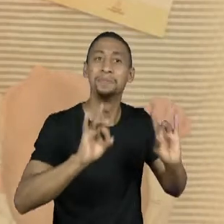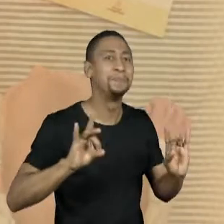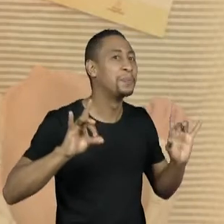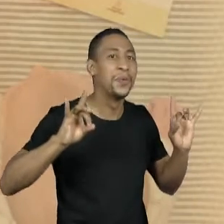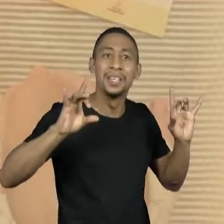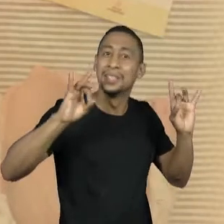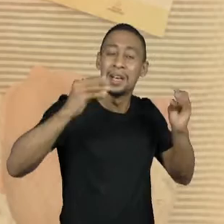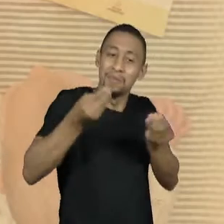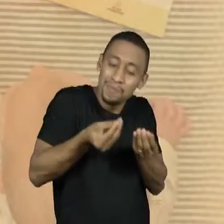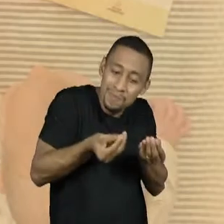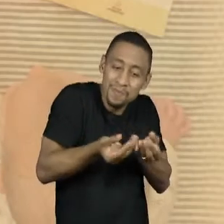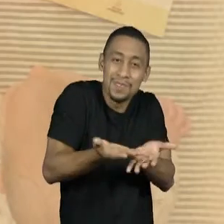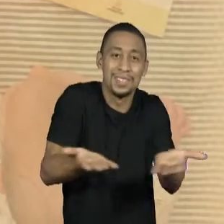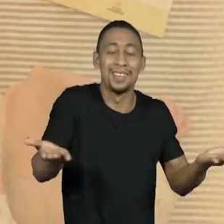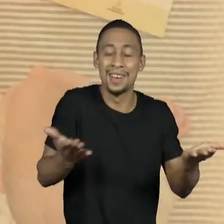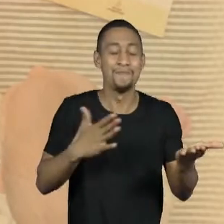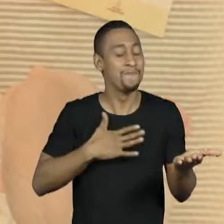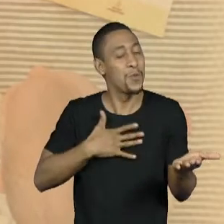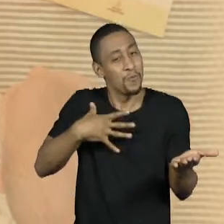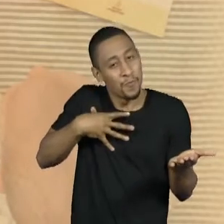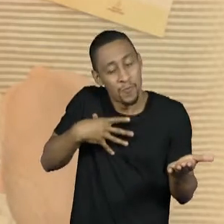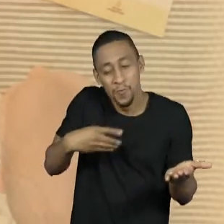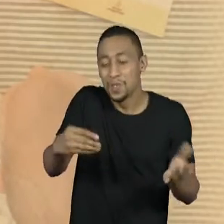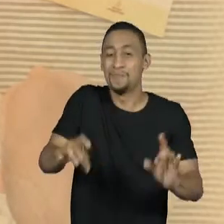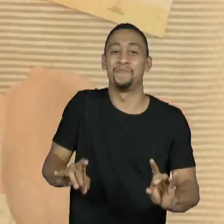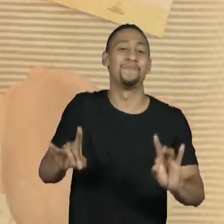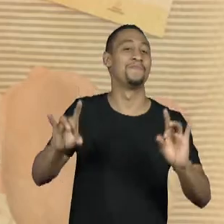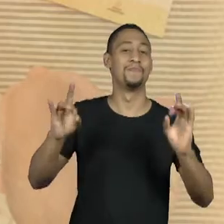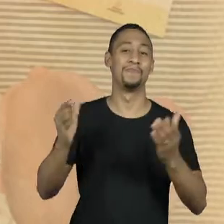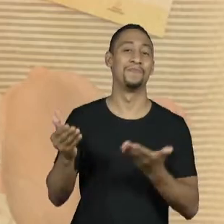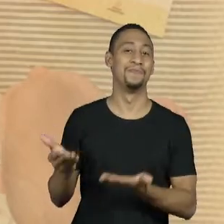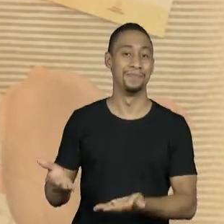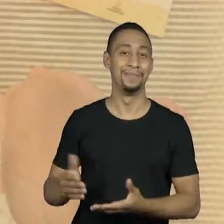deixar para os meus tão desejados e amados pequeninos.